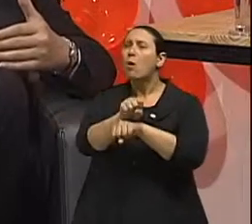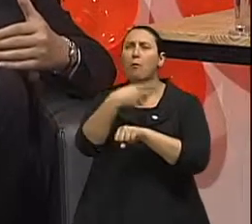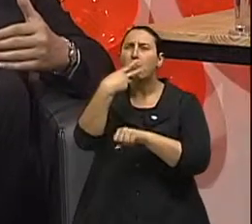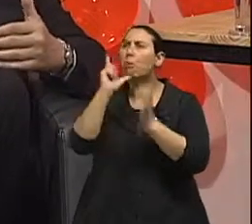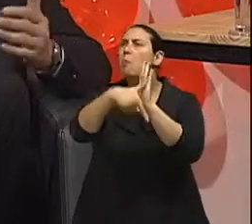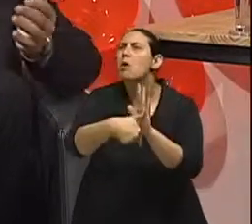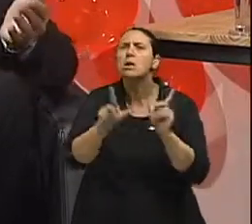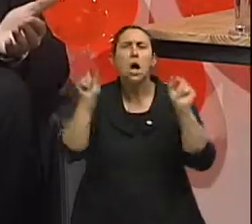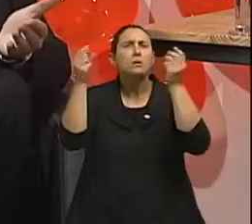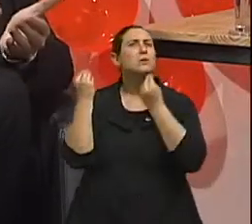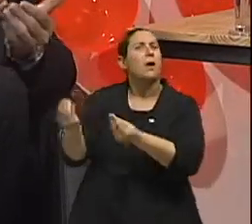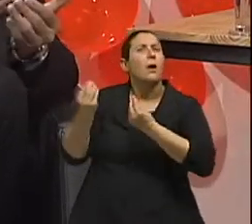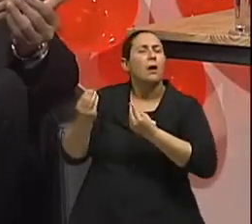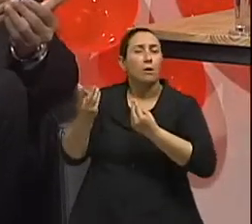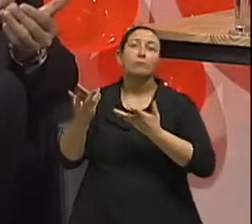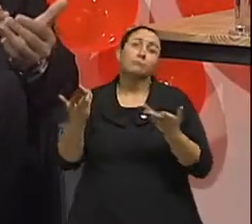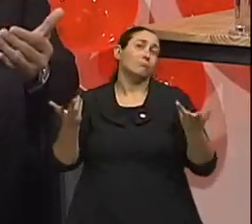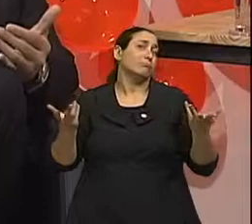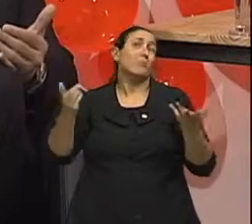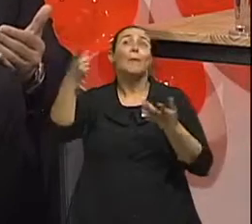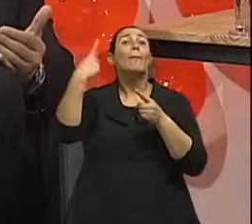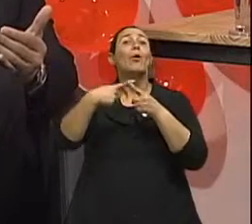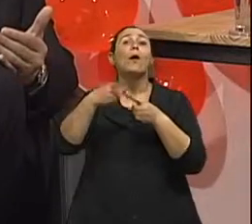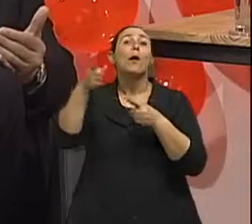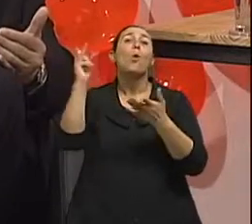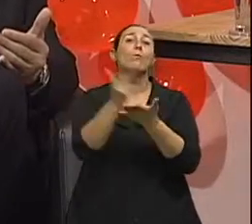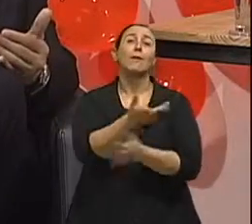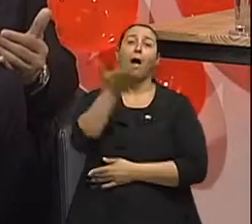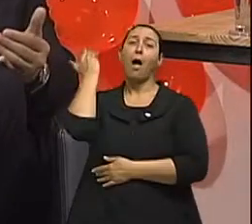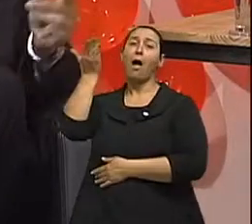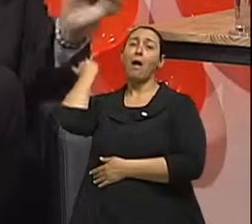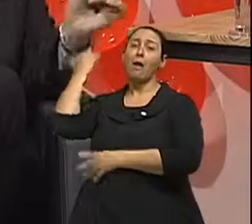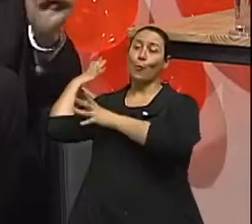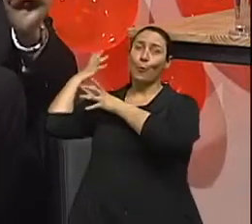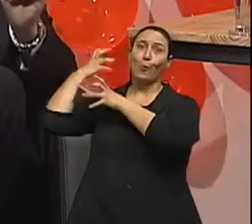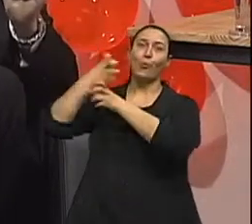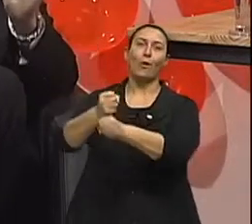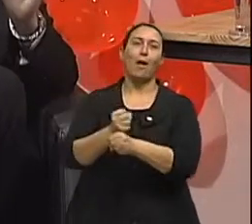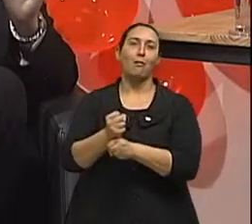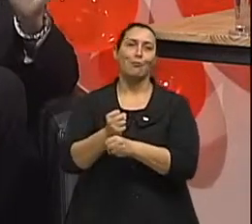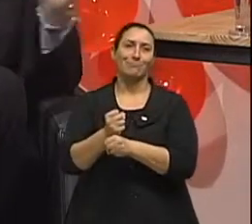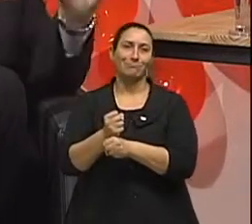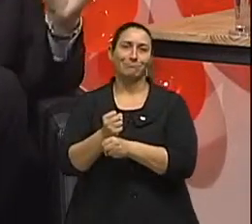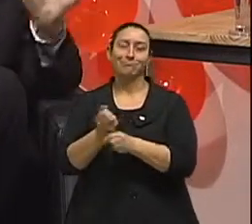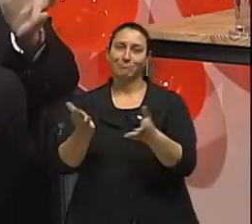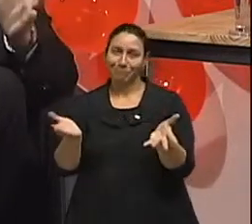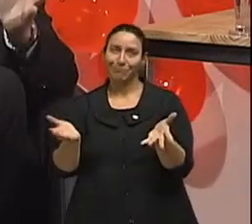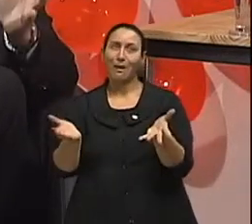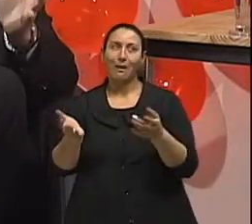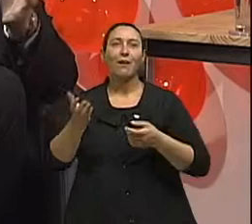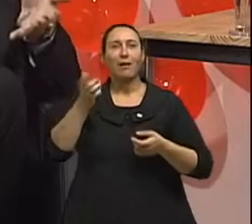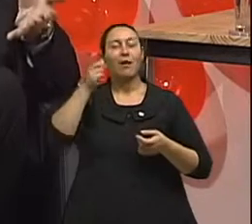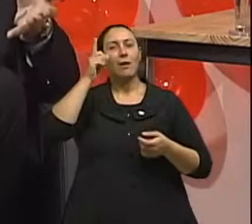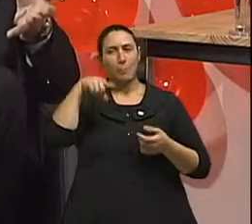aí teve o câncer de pulmão. Claro, na verdade ela está pagando novamente o preço do cigarro acumulado durante a vida. Porém, aquela pessoa, só para ter uma ideia,